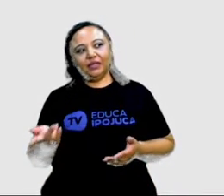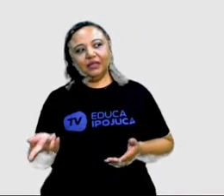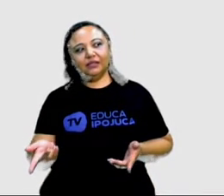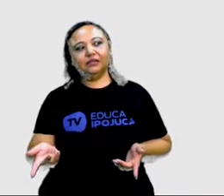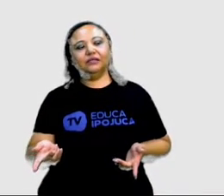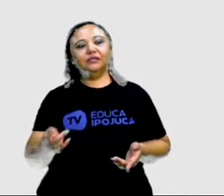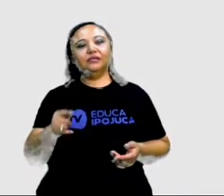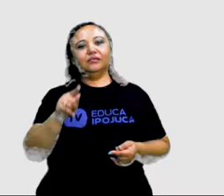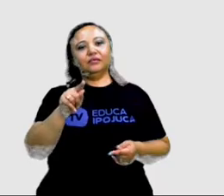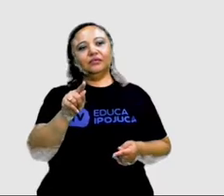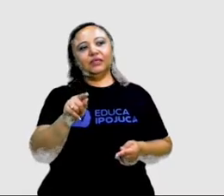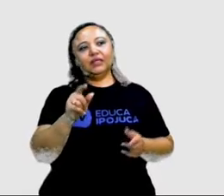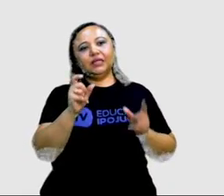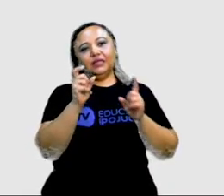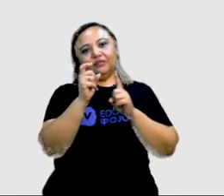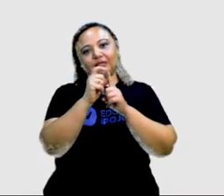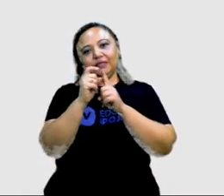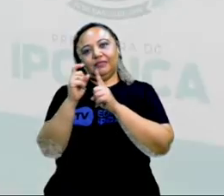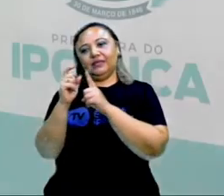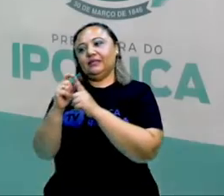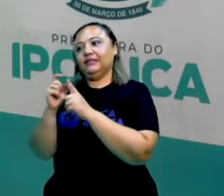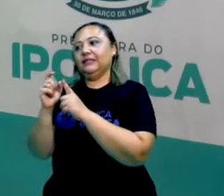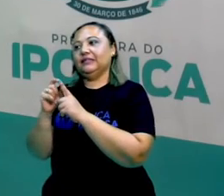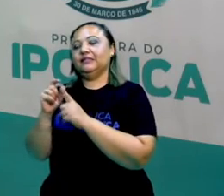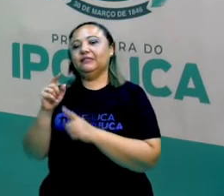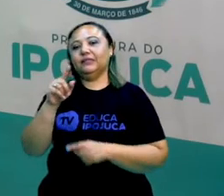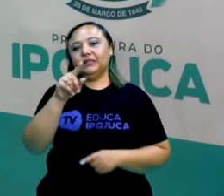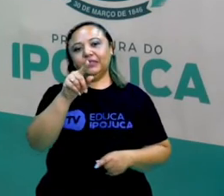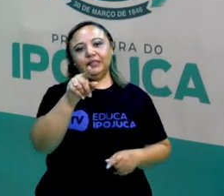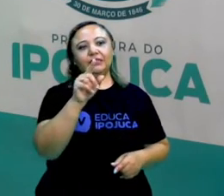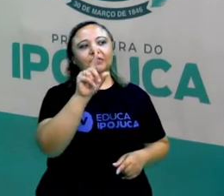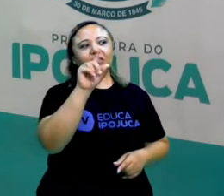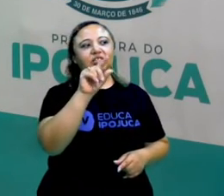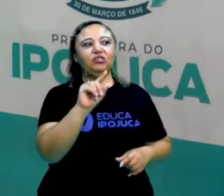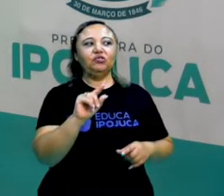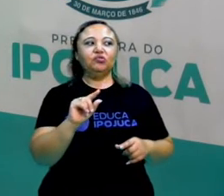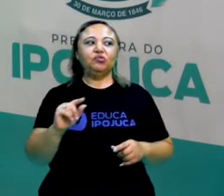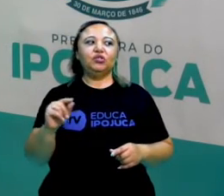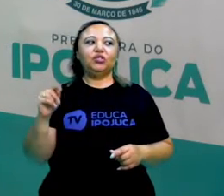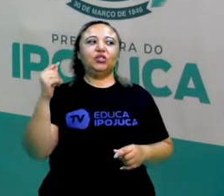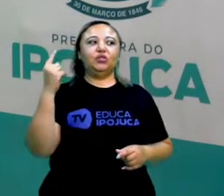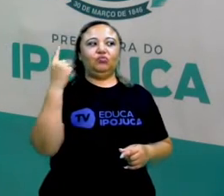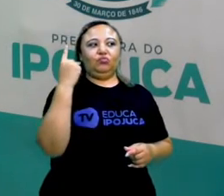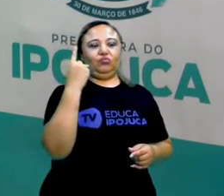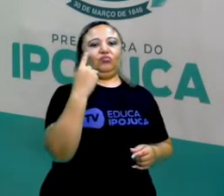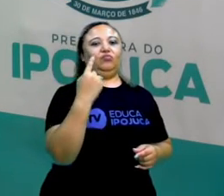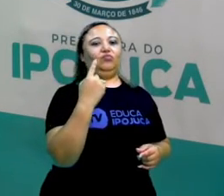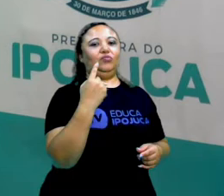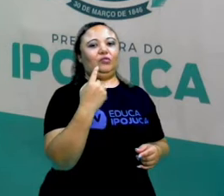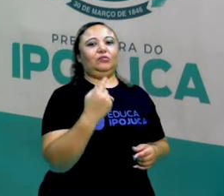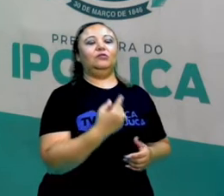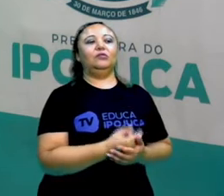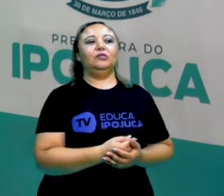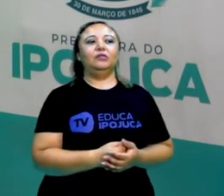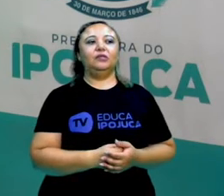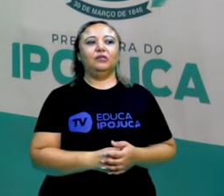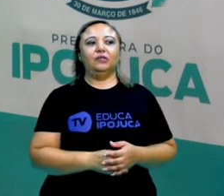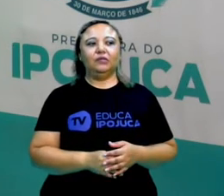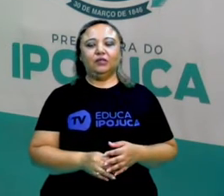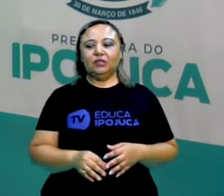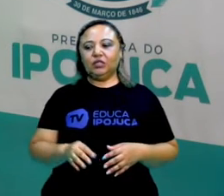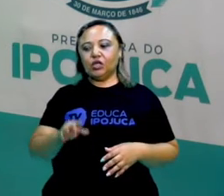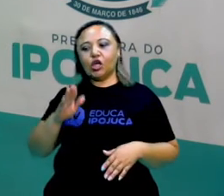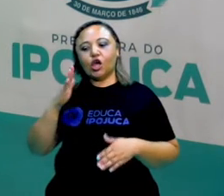Então, temos palavras aí, né? Quando você imagina que ele conversou com o urubu, e o urubu,